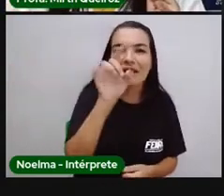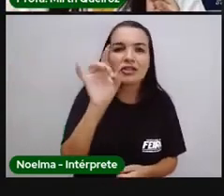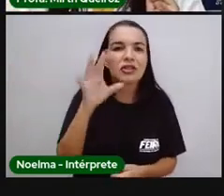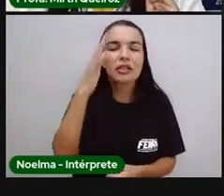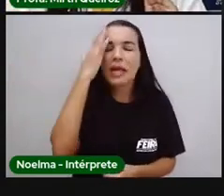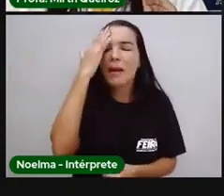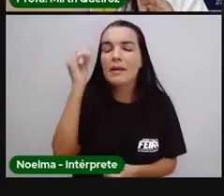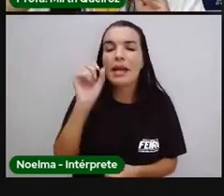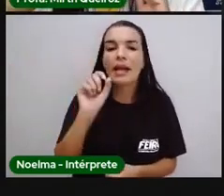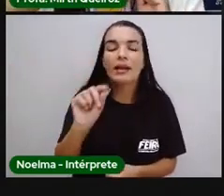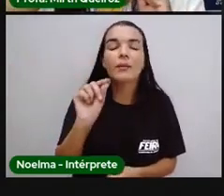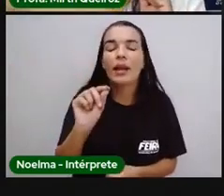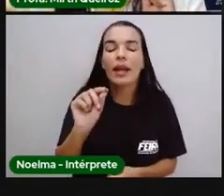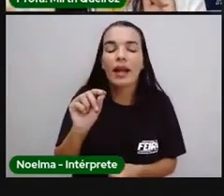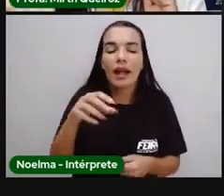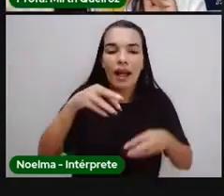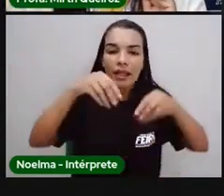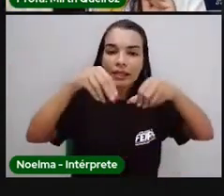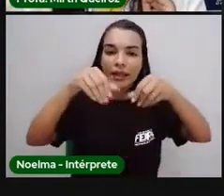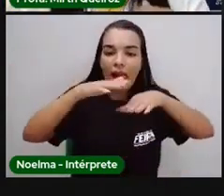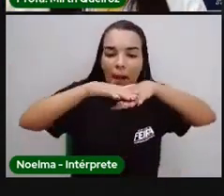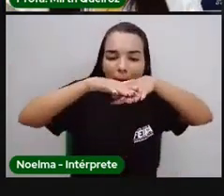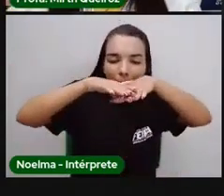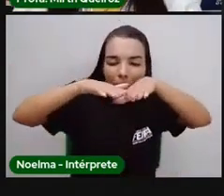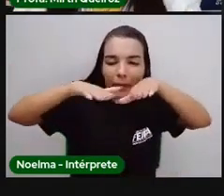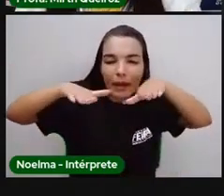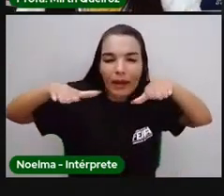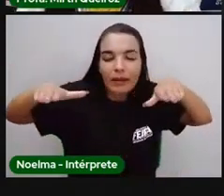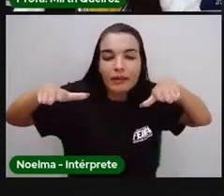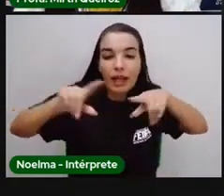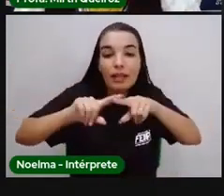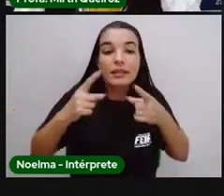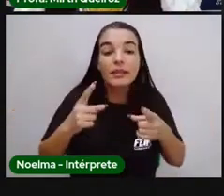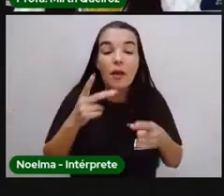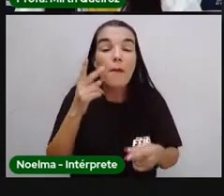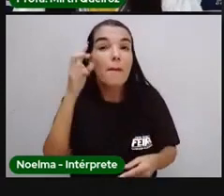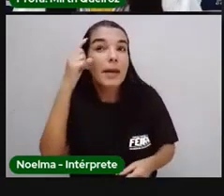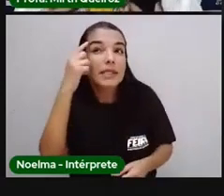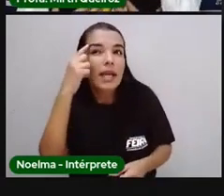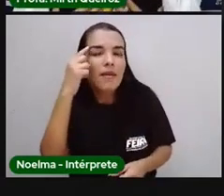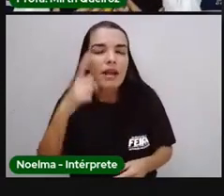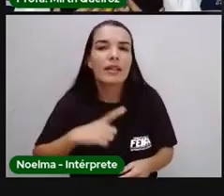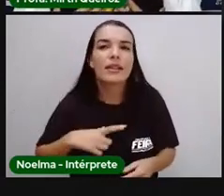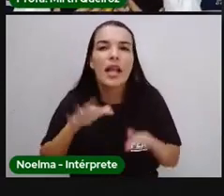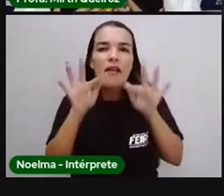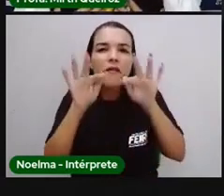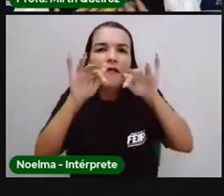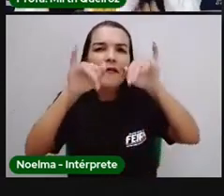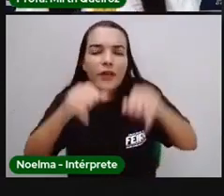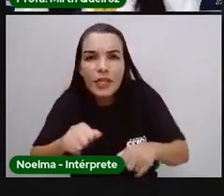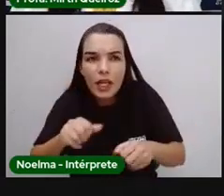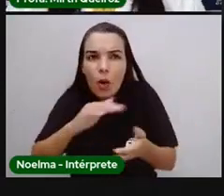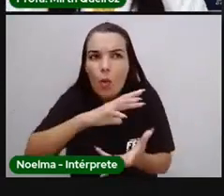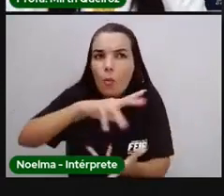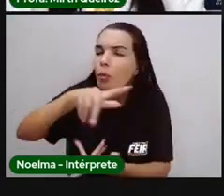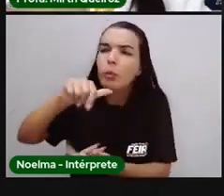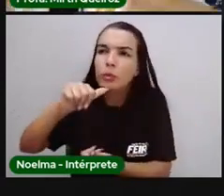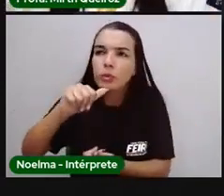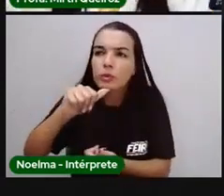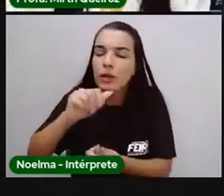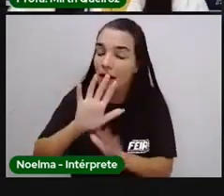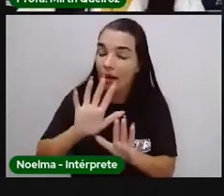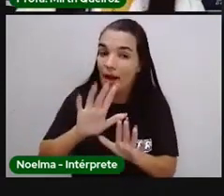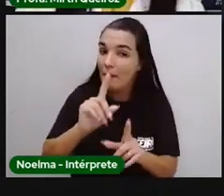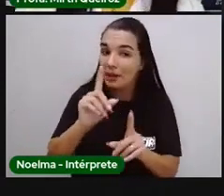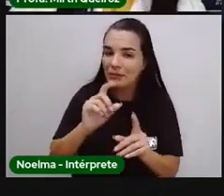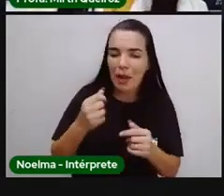a Terra era plana. E como a Terra era plana, existia o fim do mundo. E quando a gente fala fim do mundo, não é que o mundo